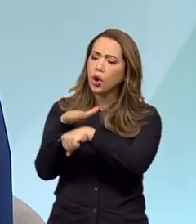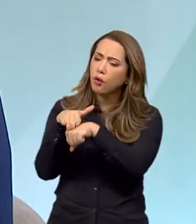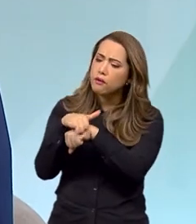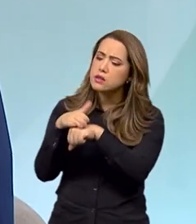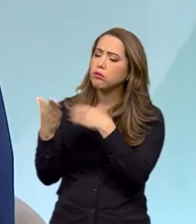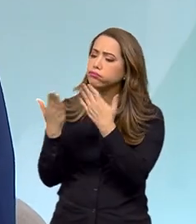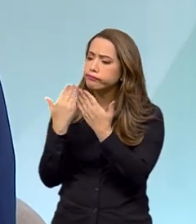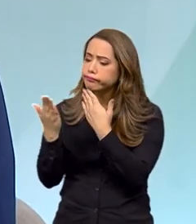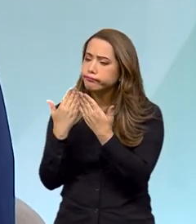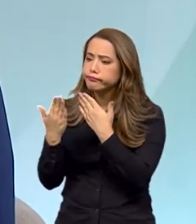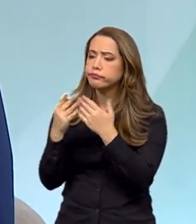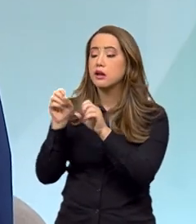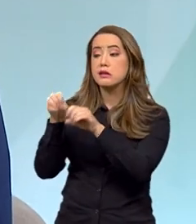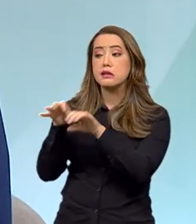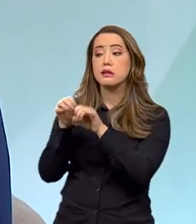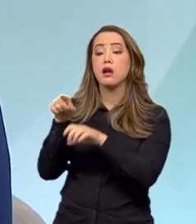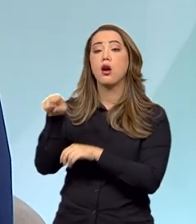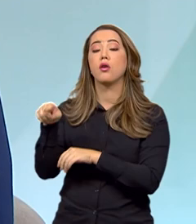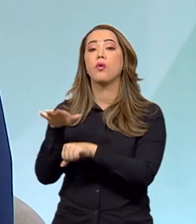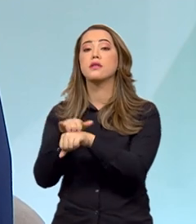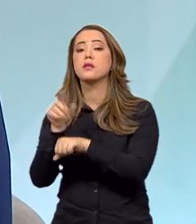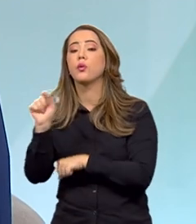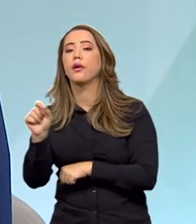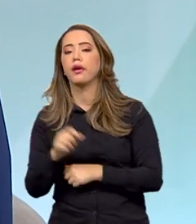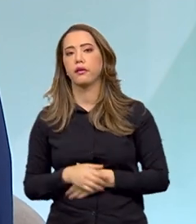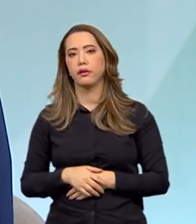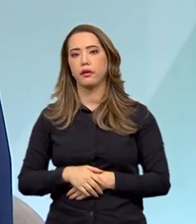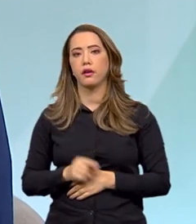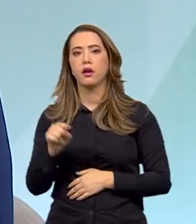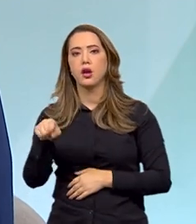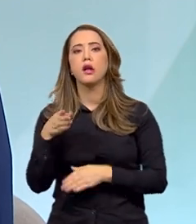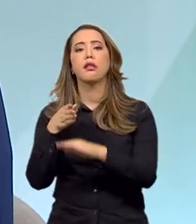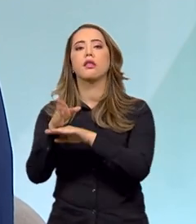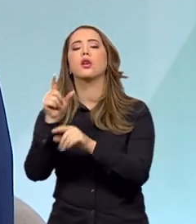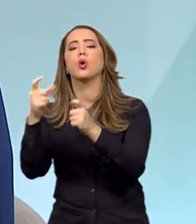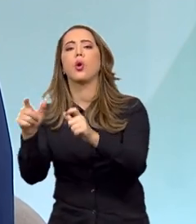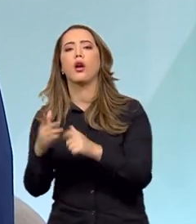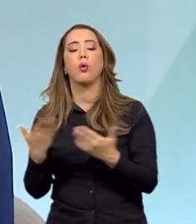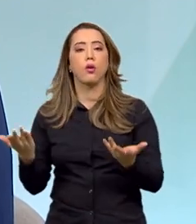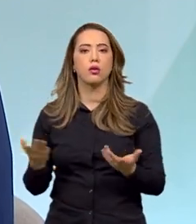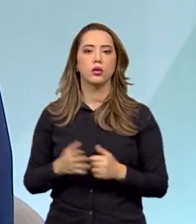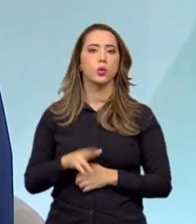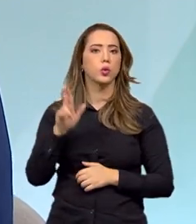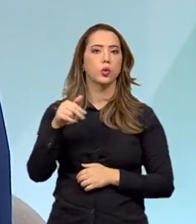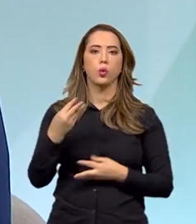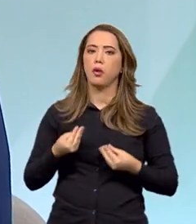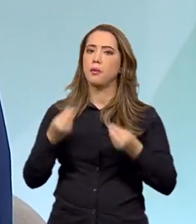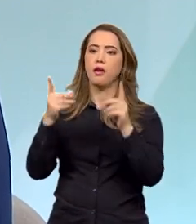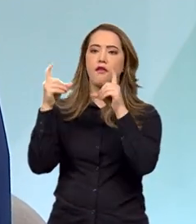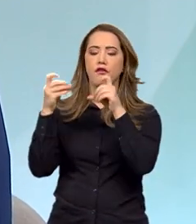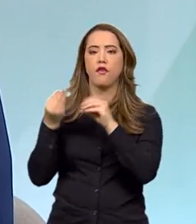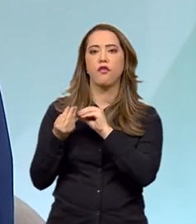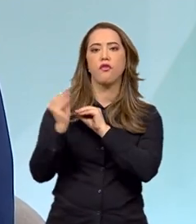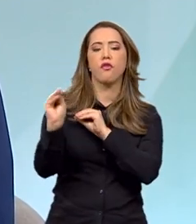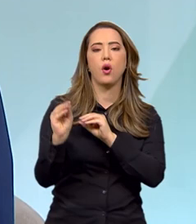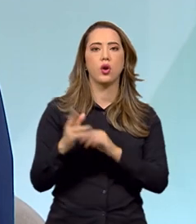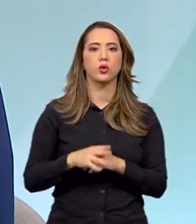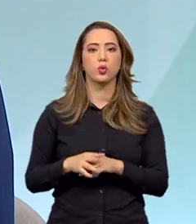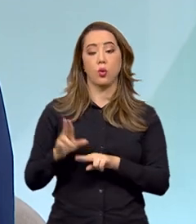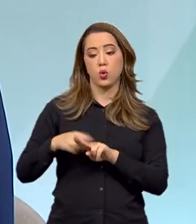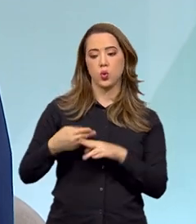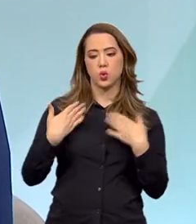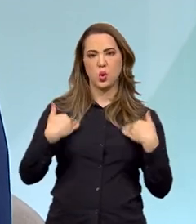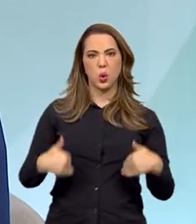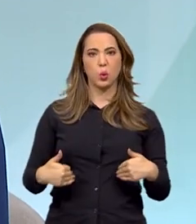dialogar, é orientar com quem você está conversando, quem você está acessando. Nunca compartilhar, por exemplo, uma foto comprometedora, um nudes.